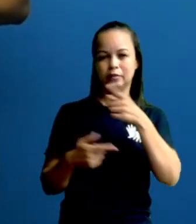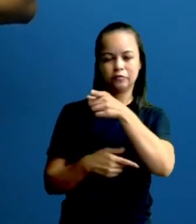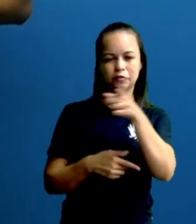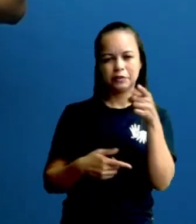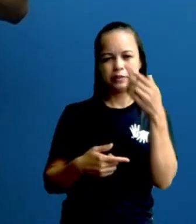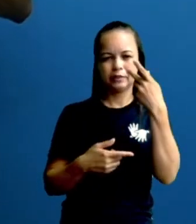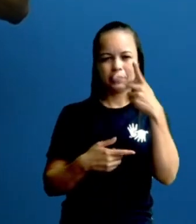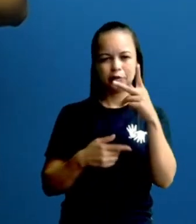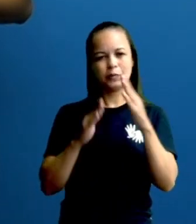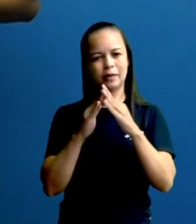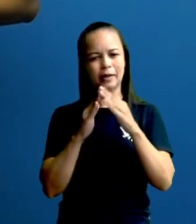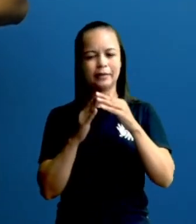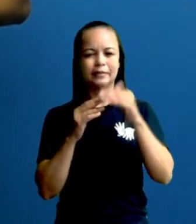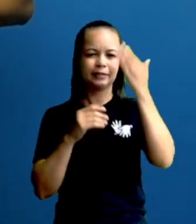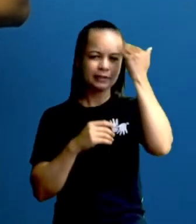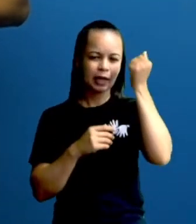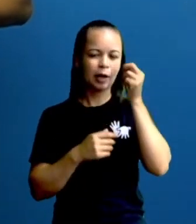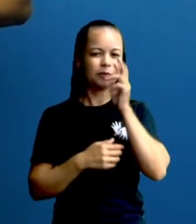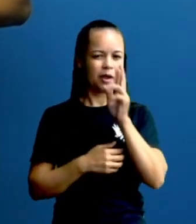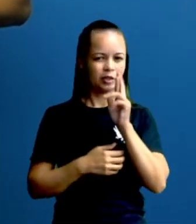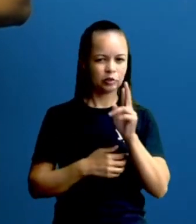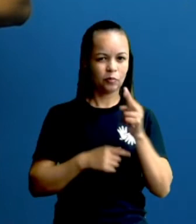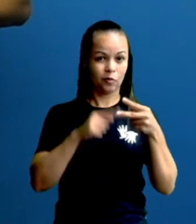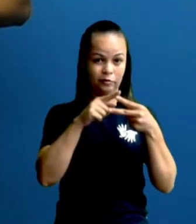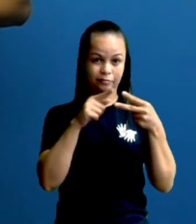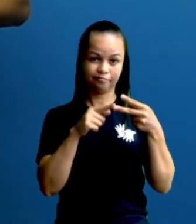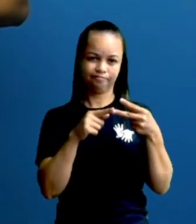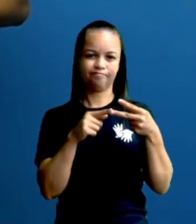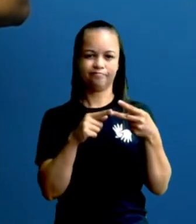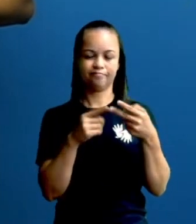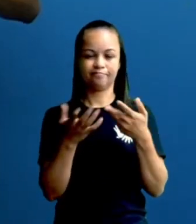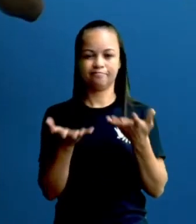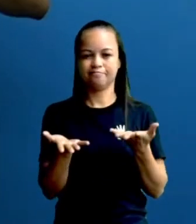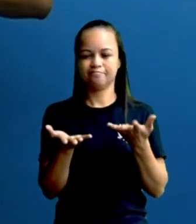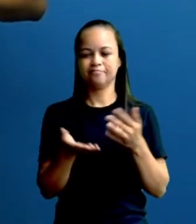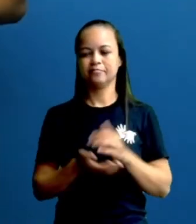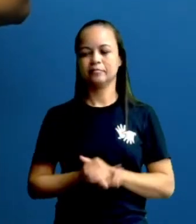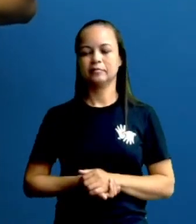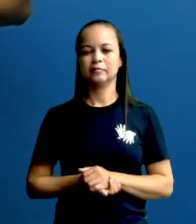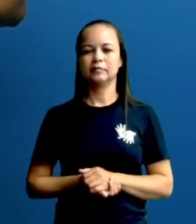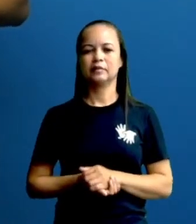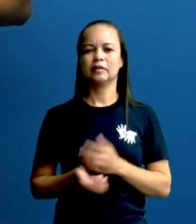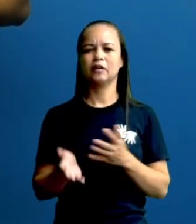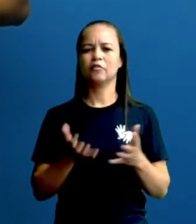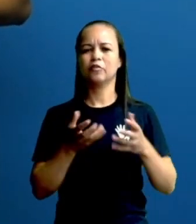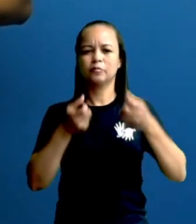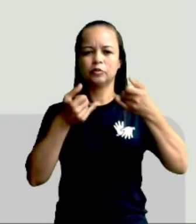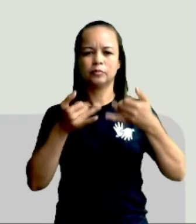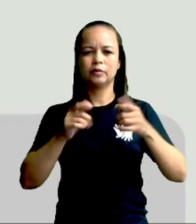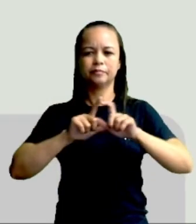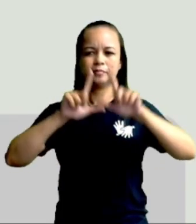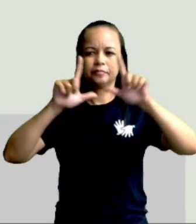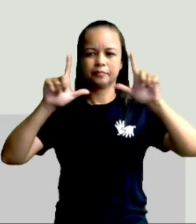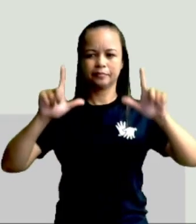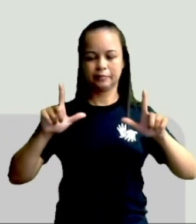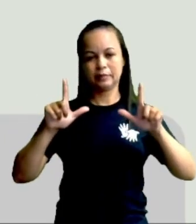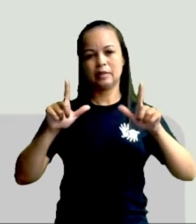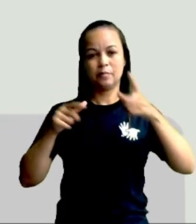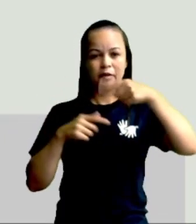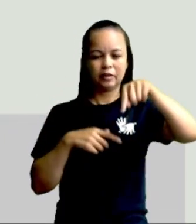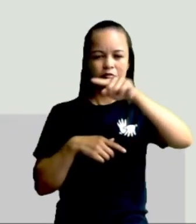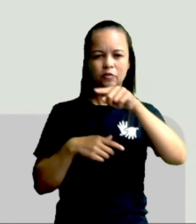é a resposta dessas duas questões? Será? Vamos colocar mais uma vez aí na tela para vocês darem uma